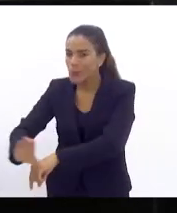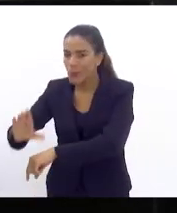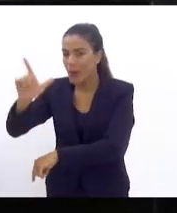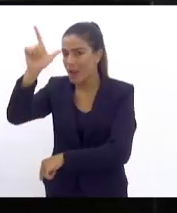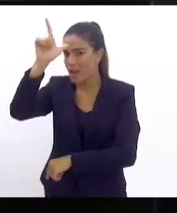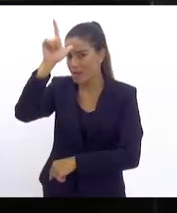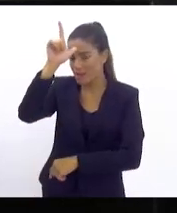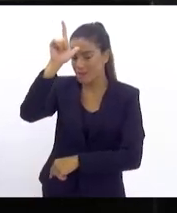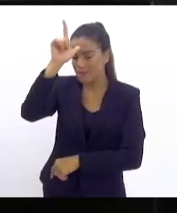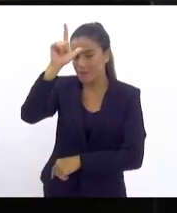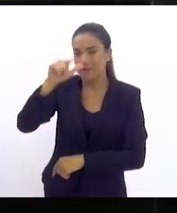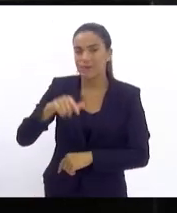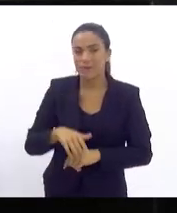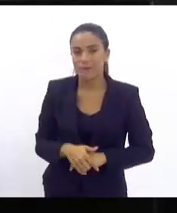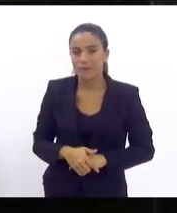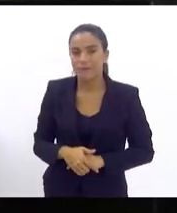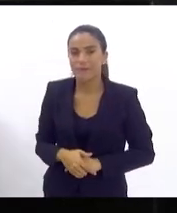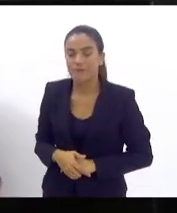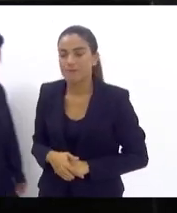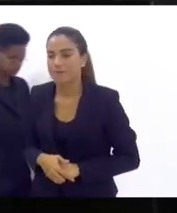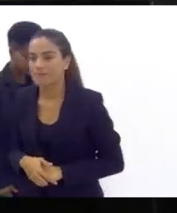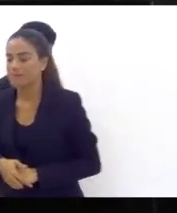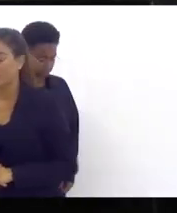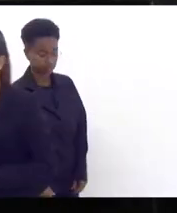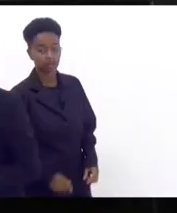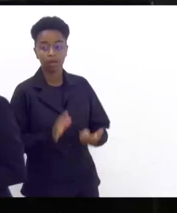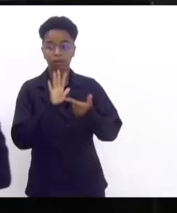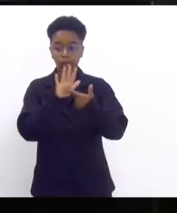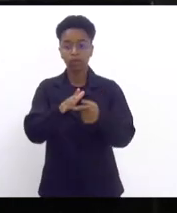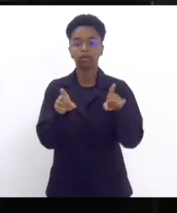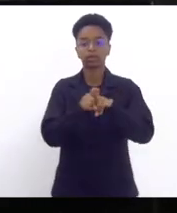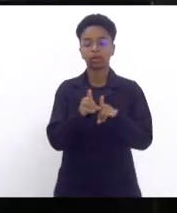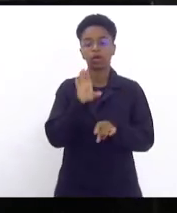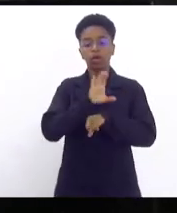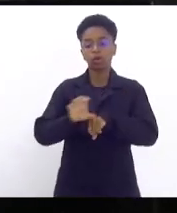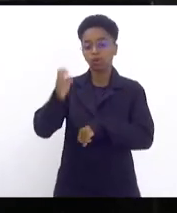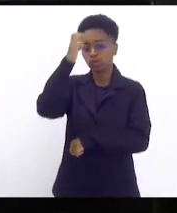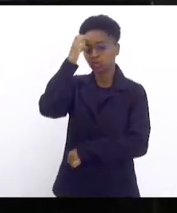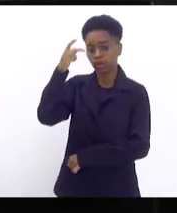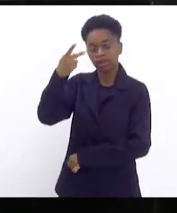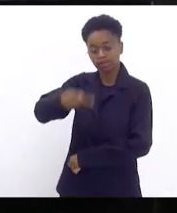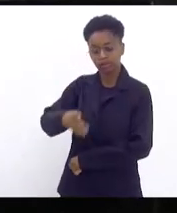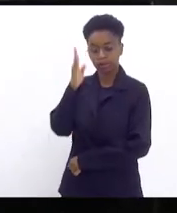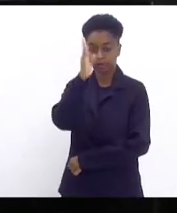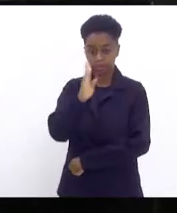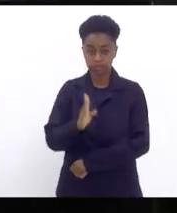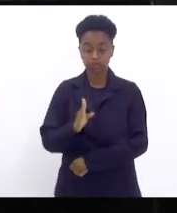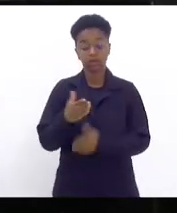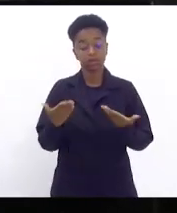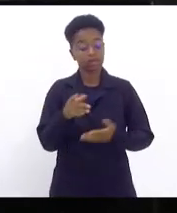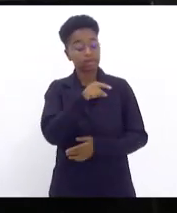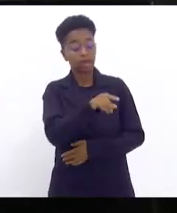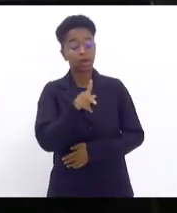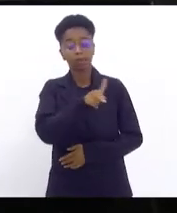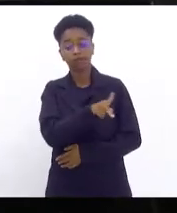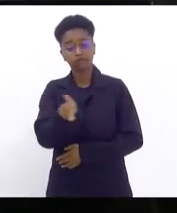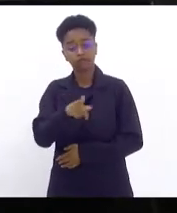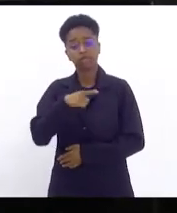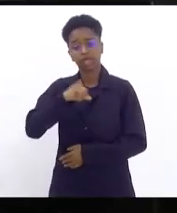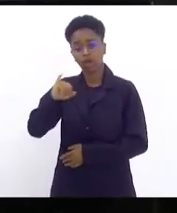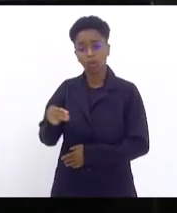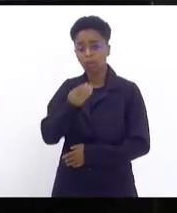a cultura do nosso país. Lá os professores têm a oportunidade de fazer